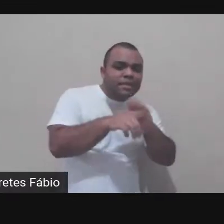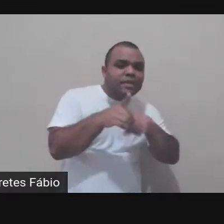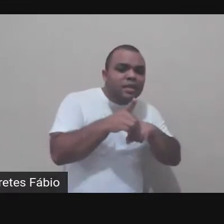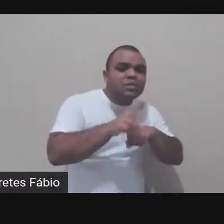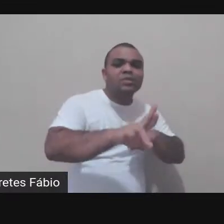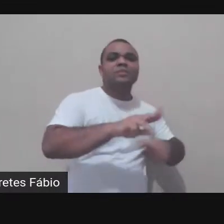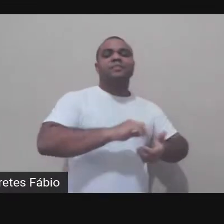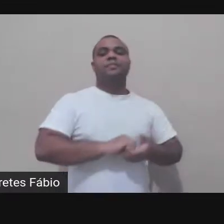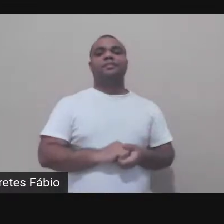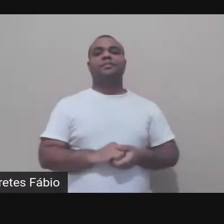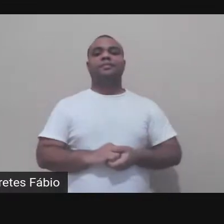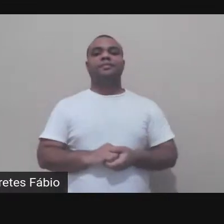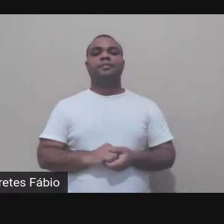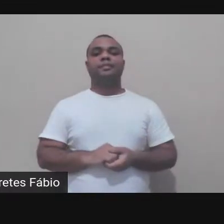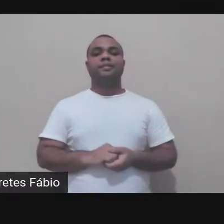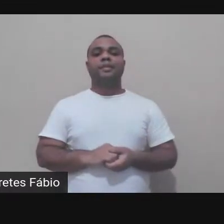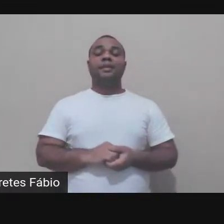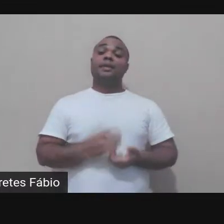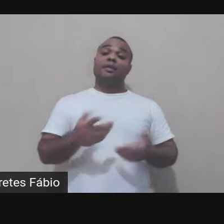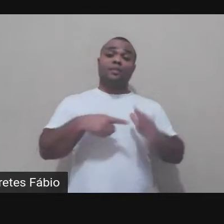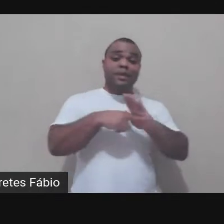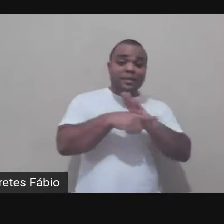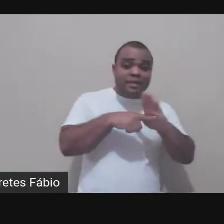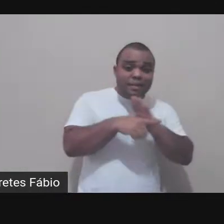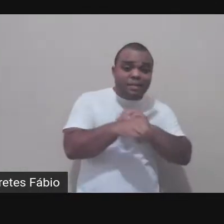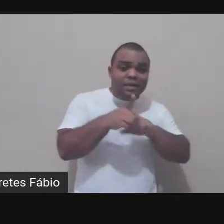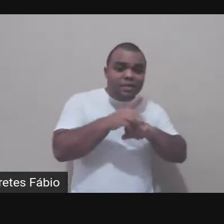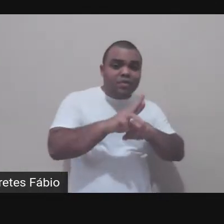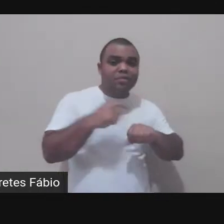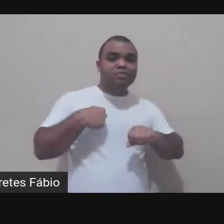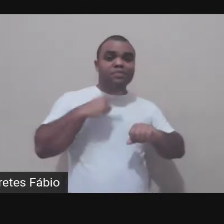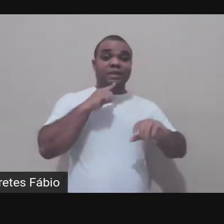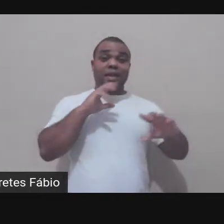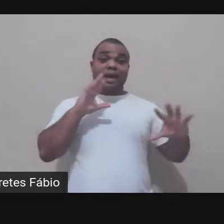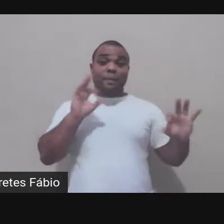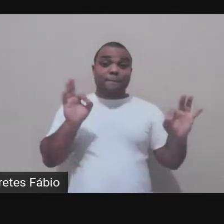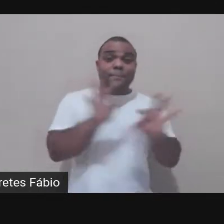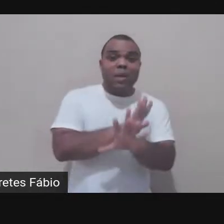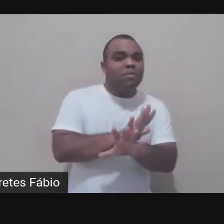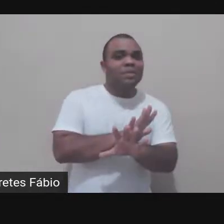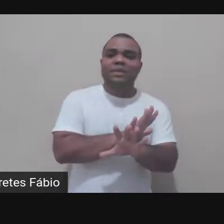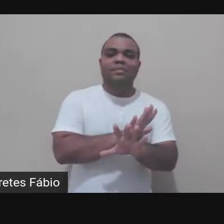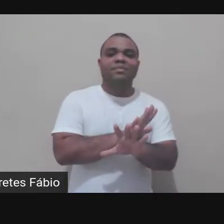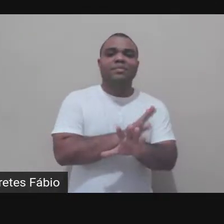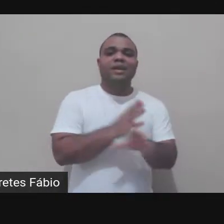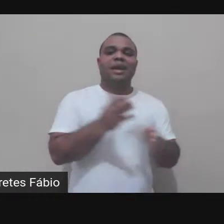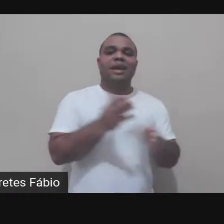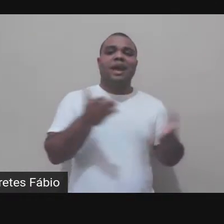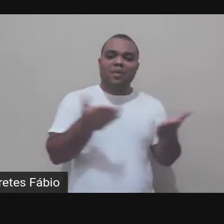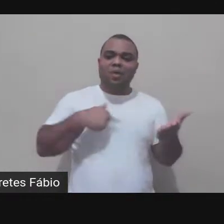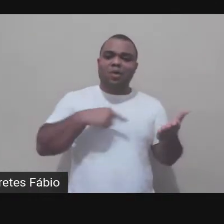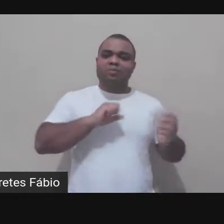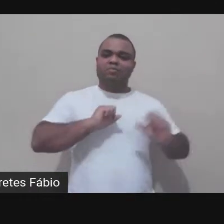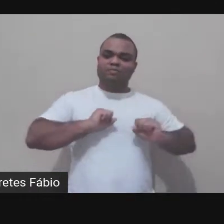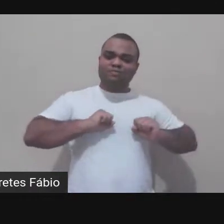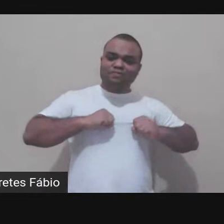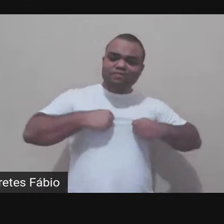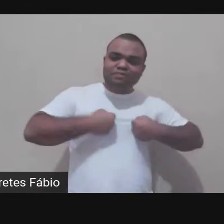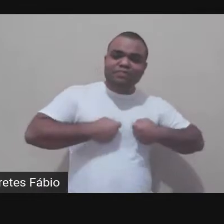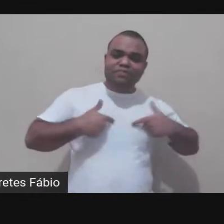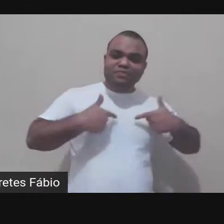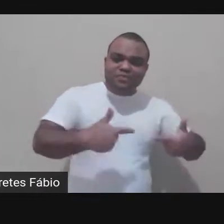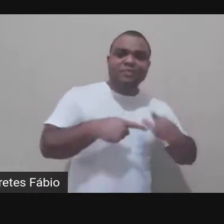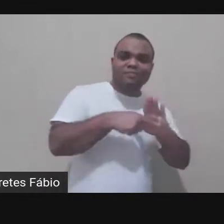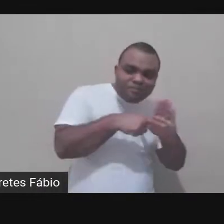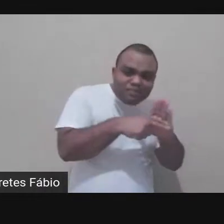não está concluída essa inquietação de pesquisa e lógico tendo em conta as considerações